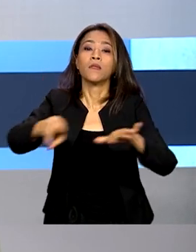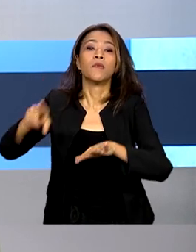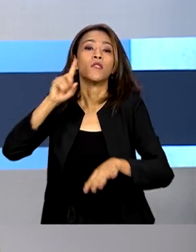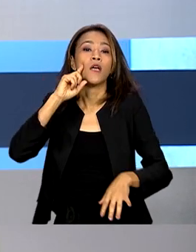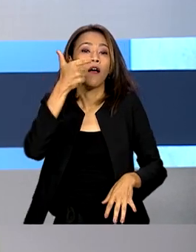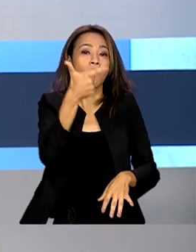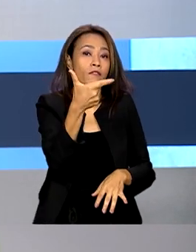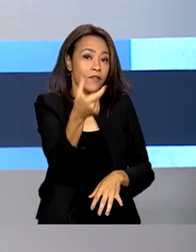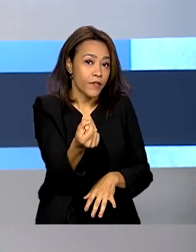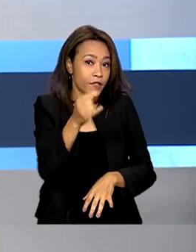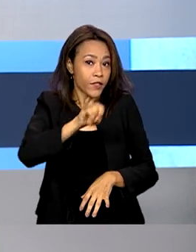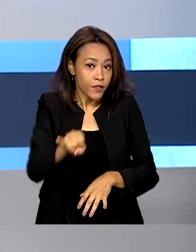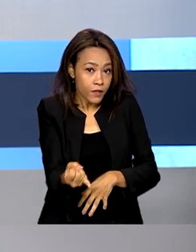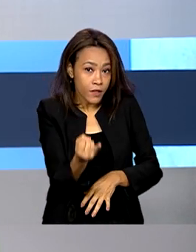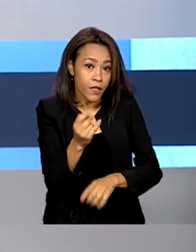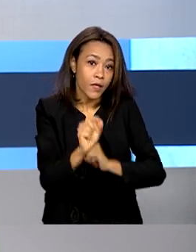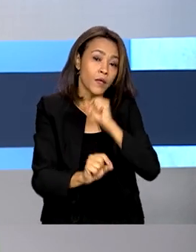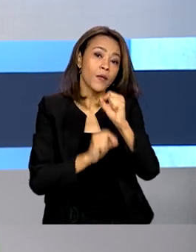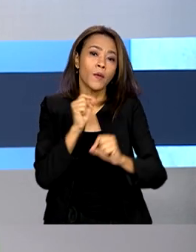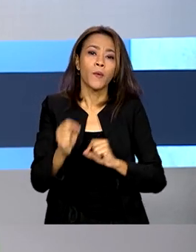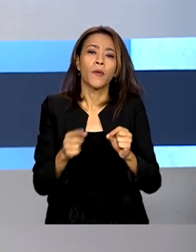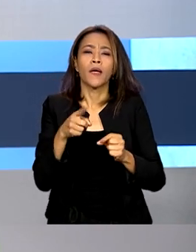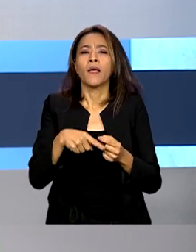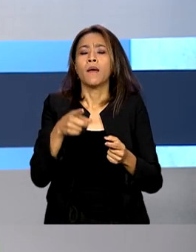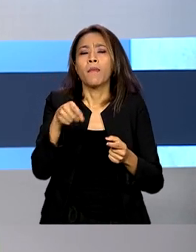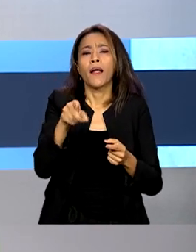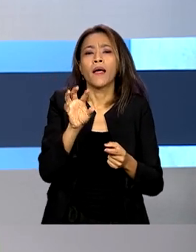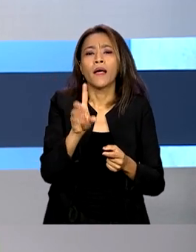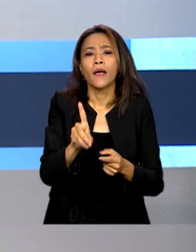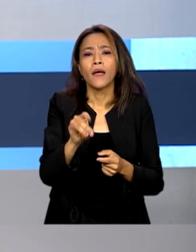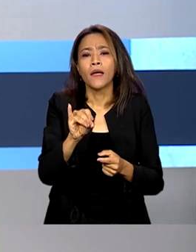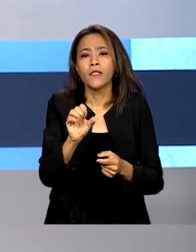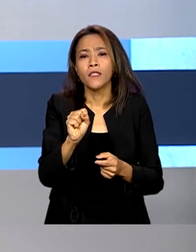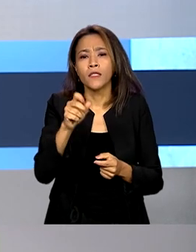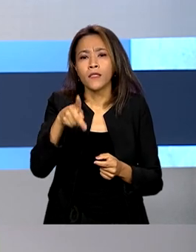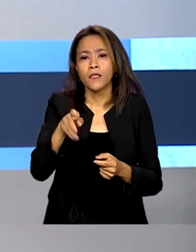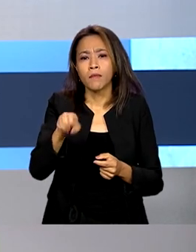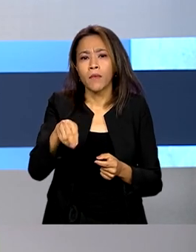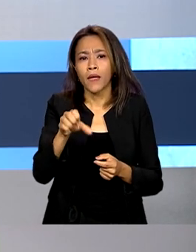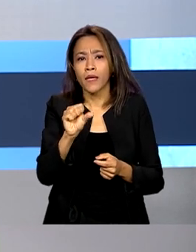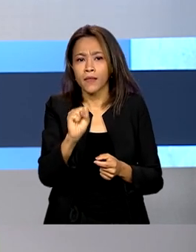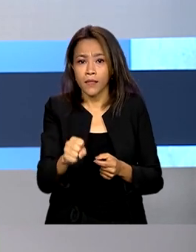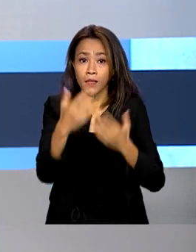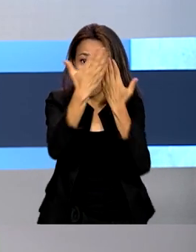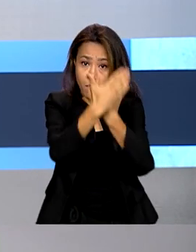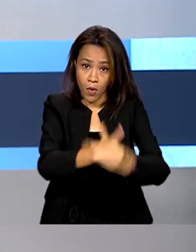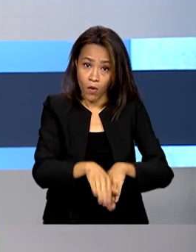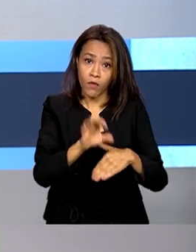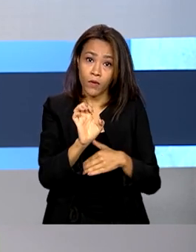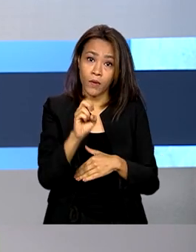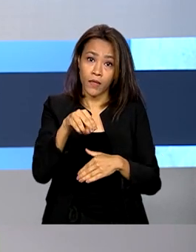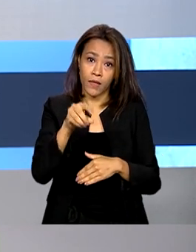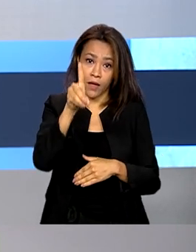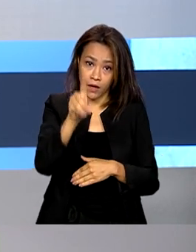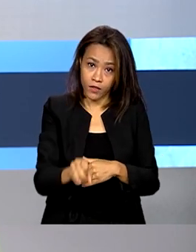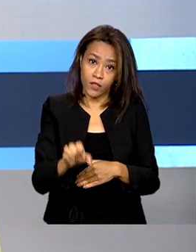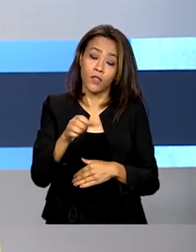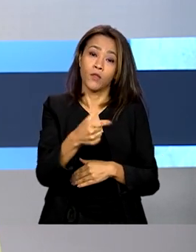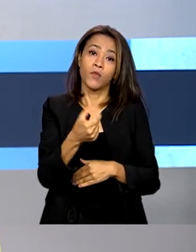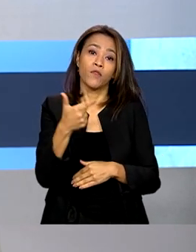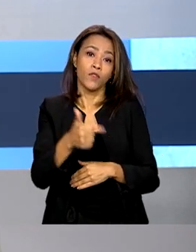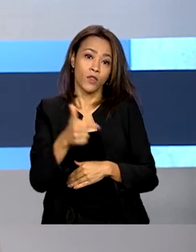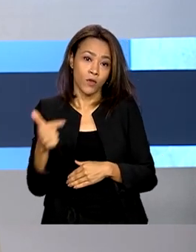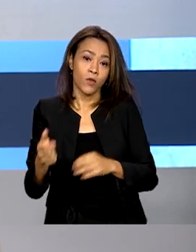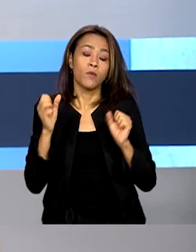prazo para solicitar a dispensa da prova do ENAD 2022, o Exame Nacional de Desempenho dos Estudantes. O pedido pode ser